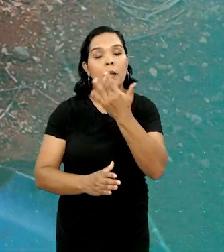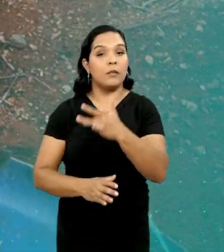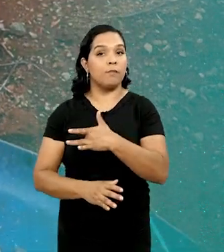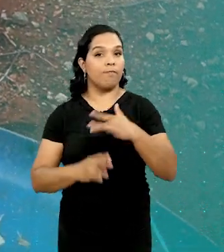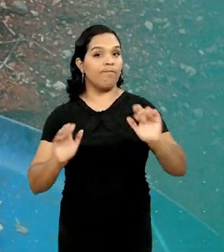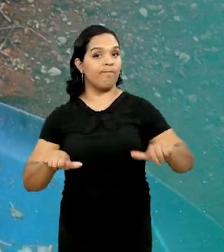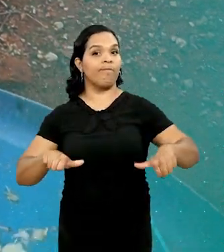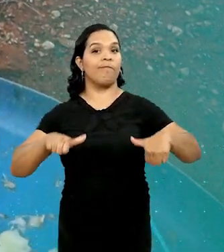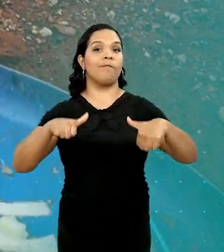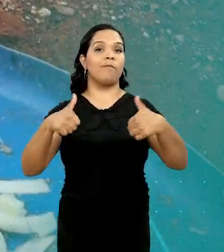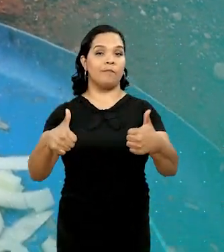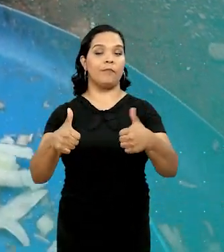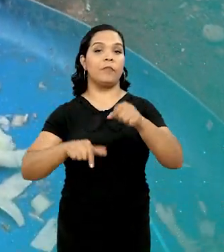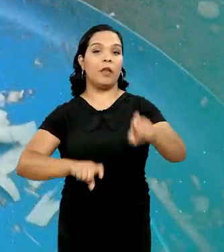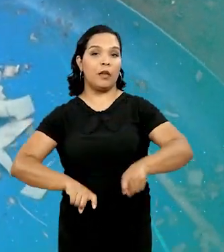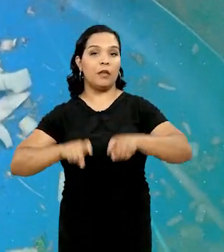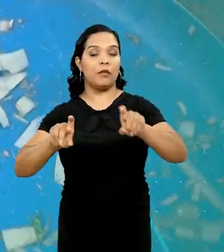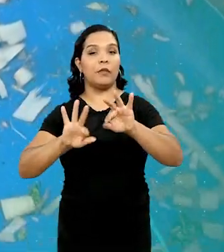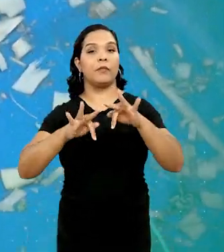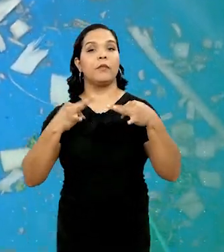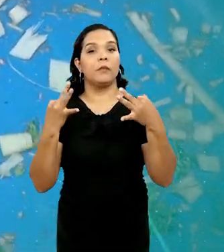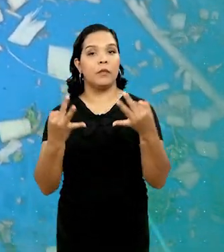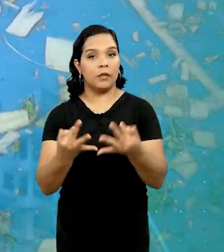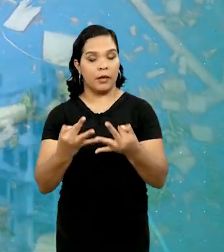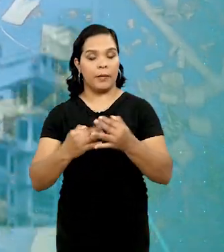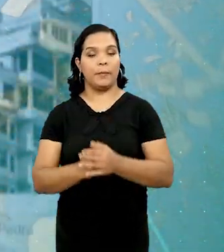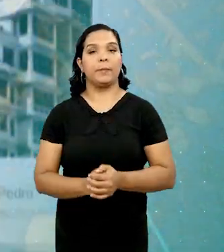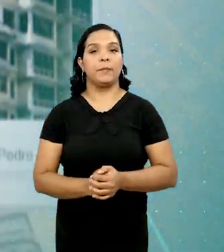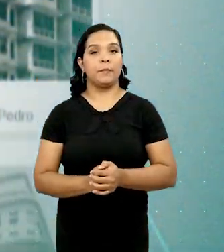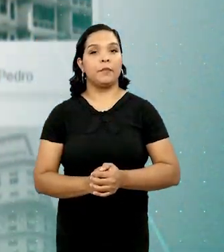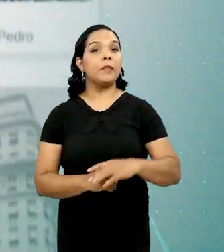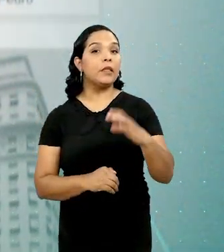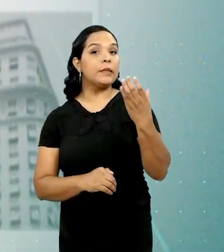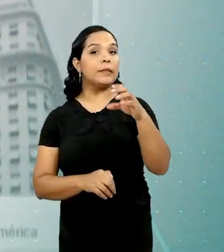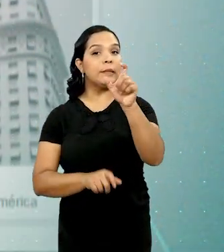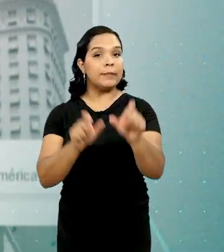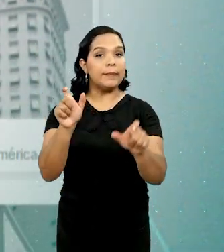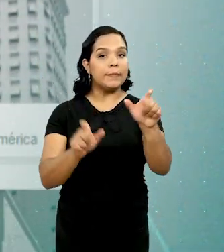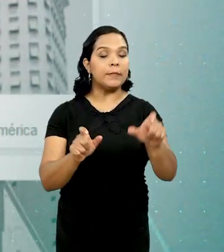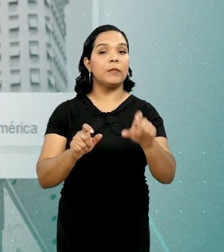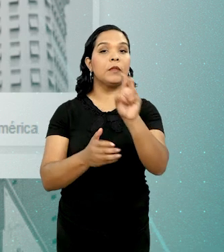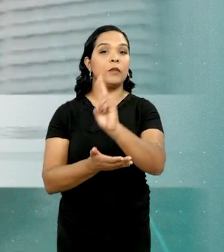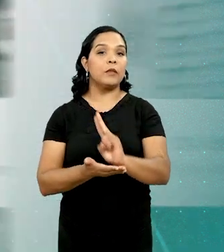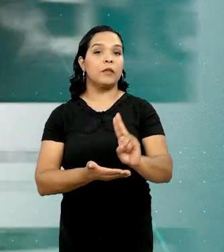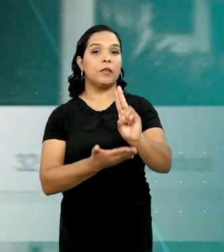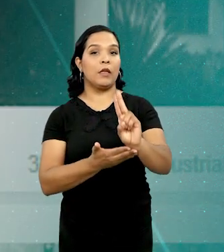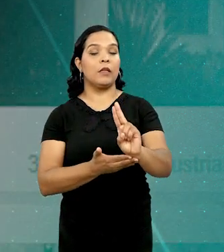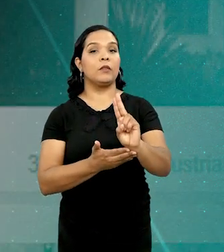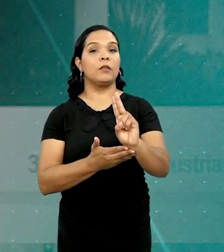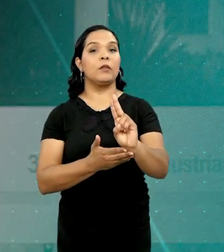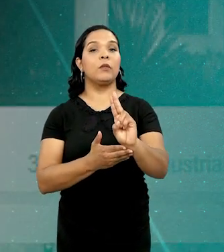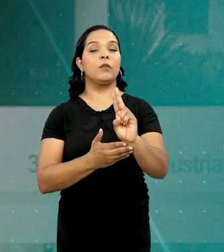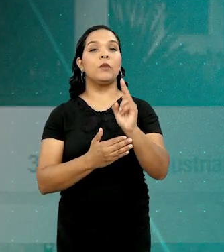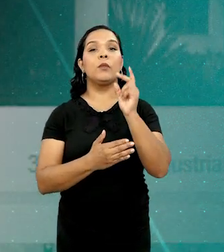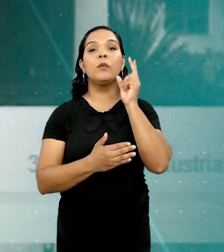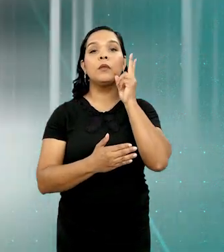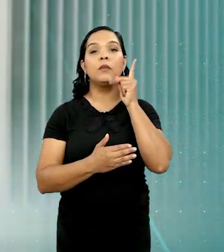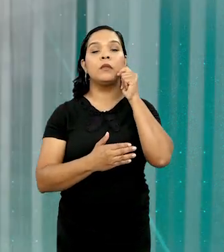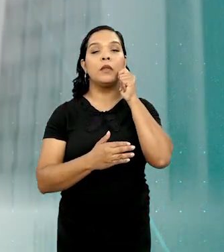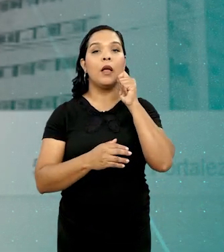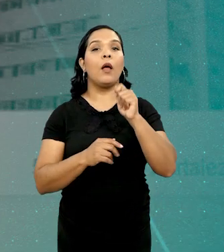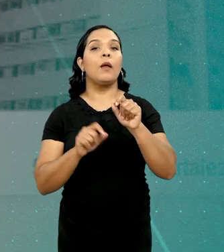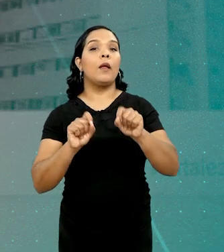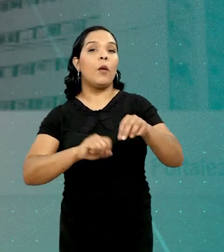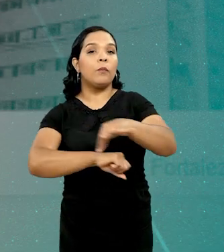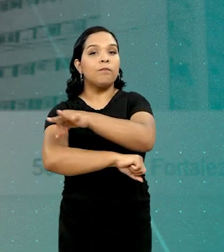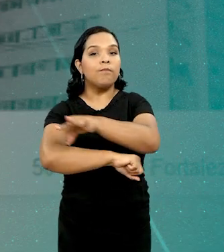alimentos saudáveis através da agricultura familiar. Cientistas da Universidade Federal do Ceará criaram um guia